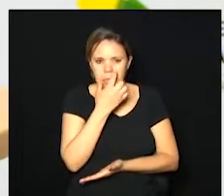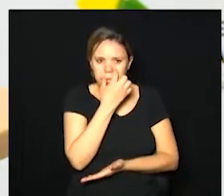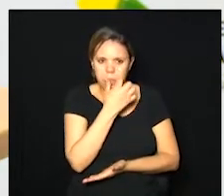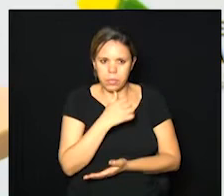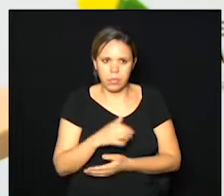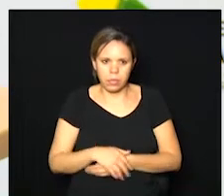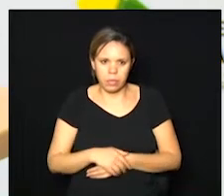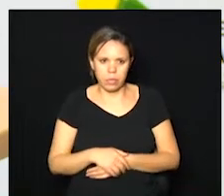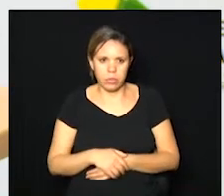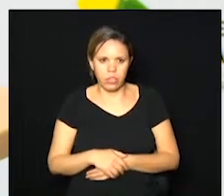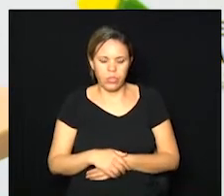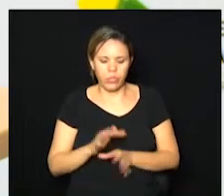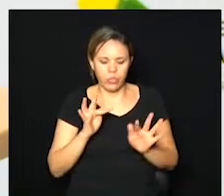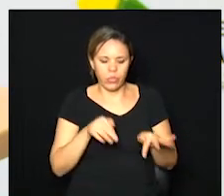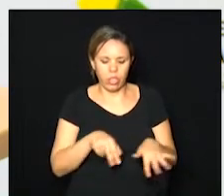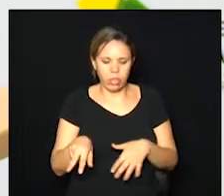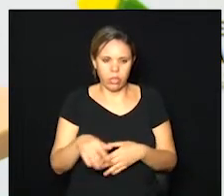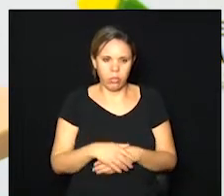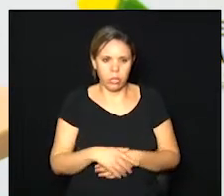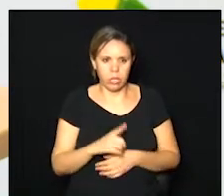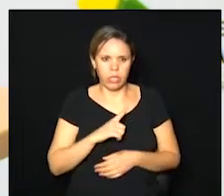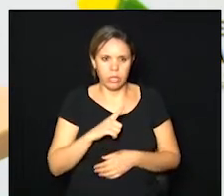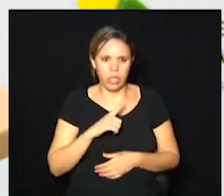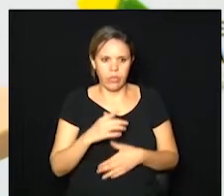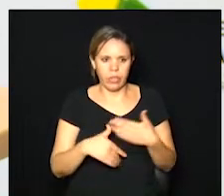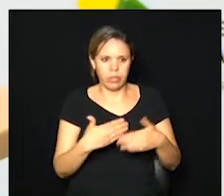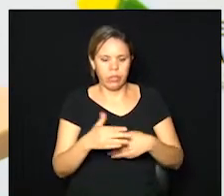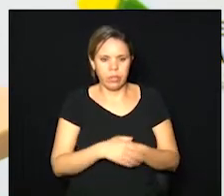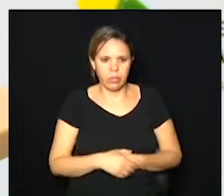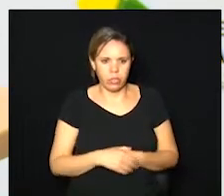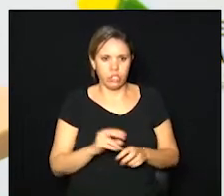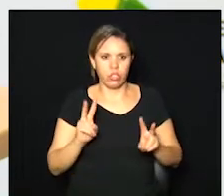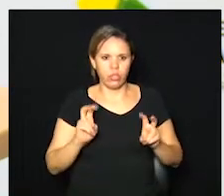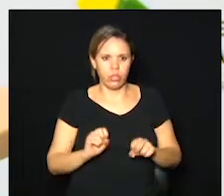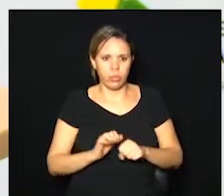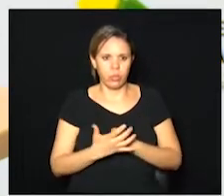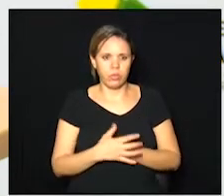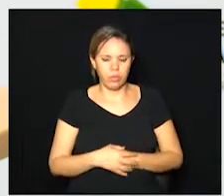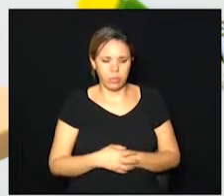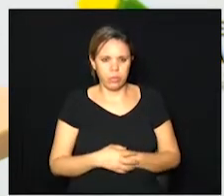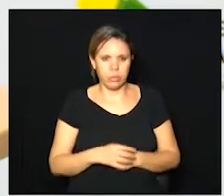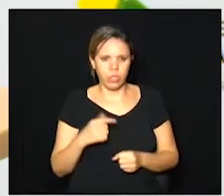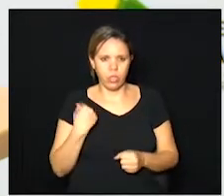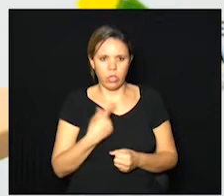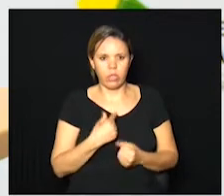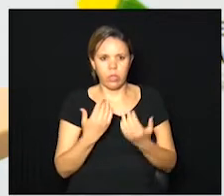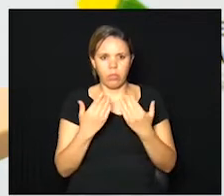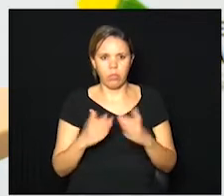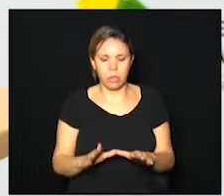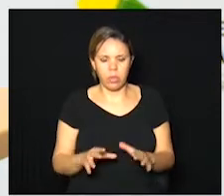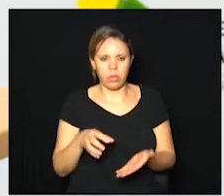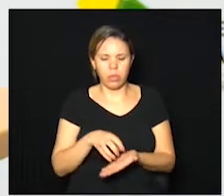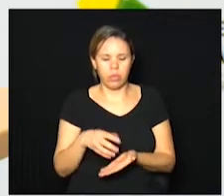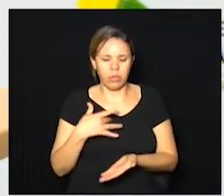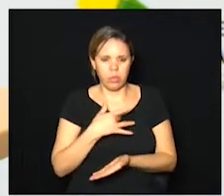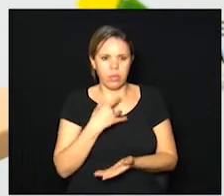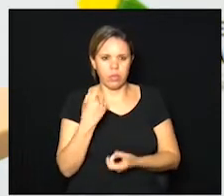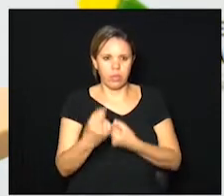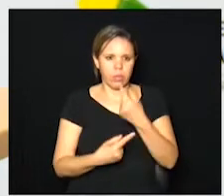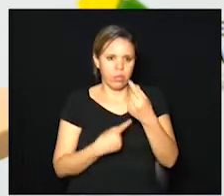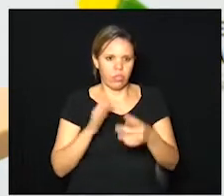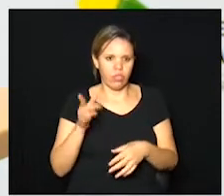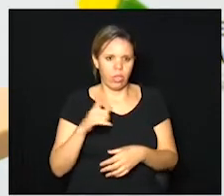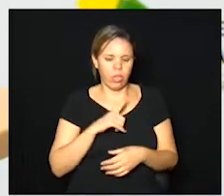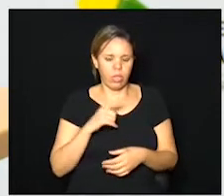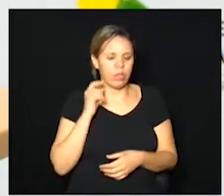nesse final de semana que passou com relação a COVID nós abrimos alguns centros de saúde já